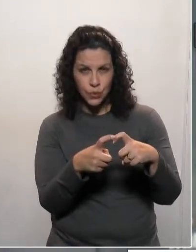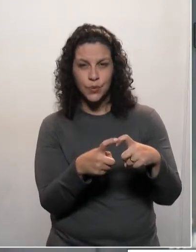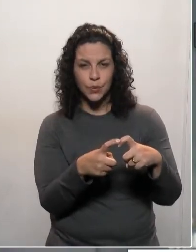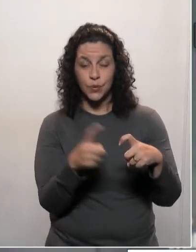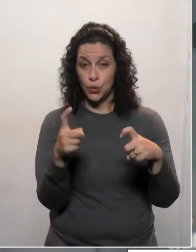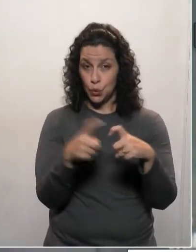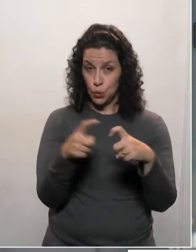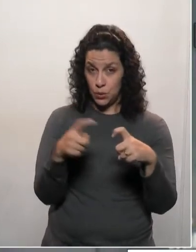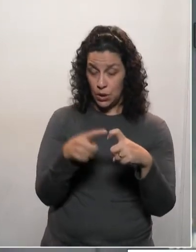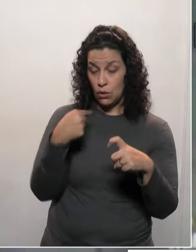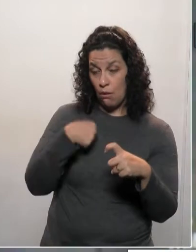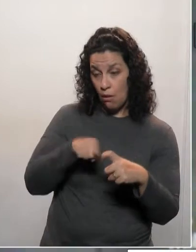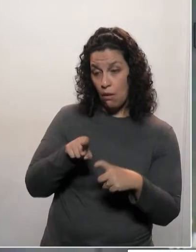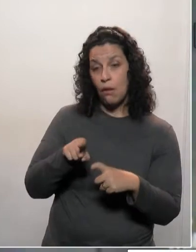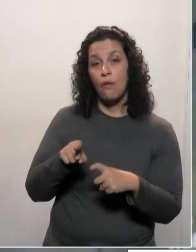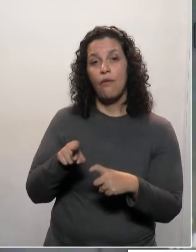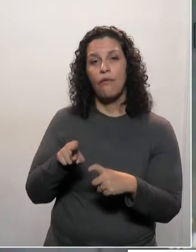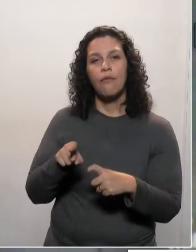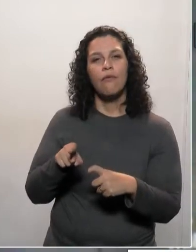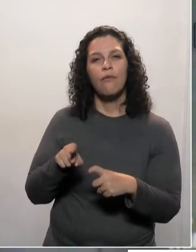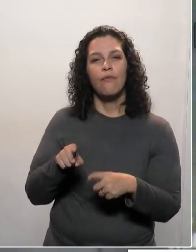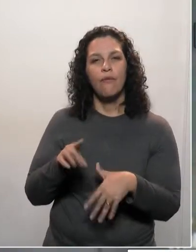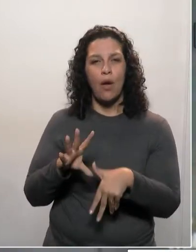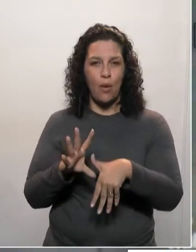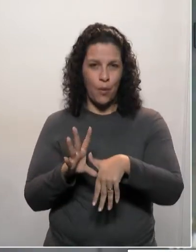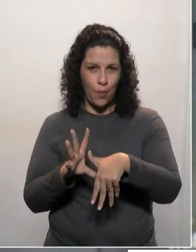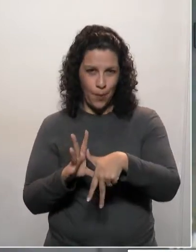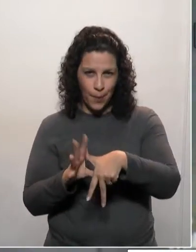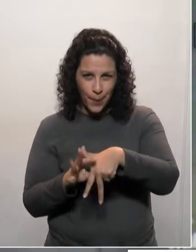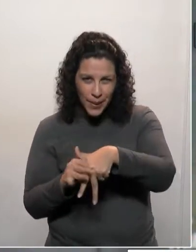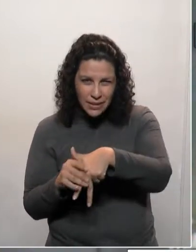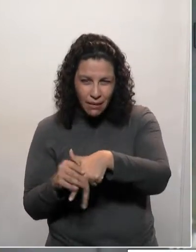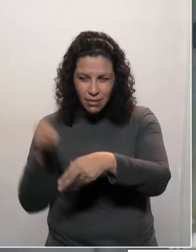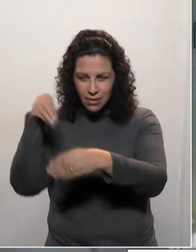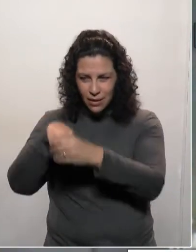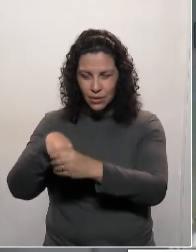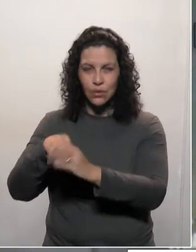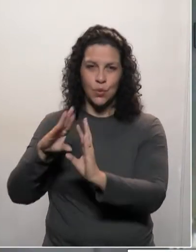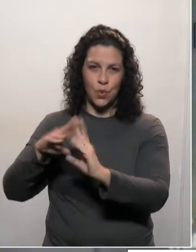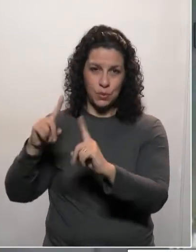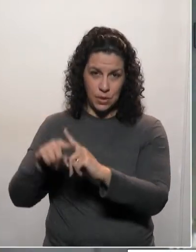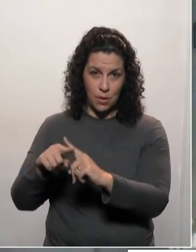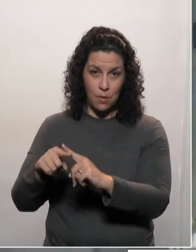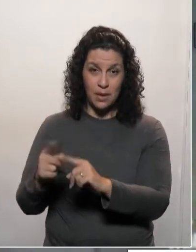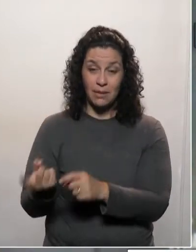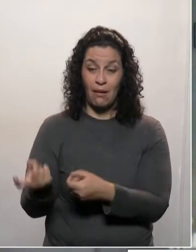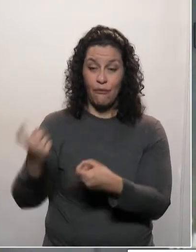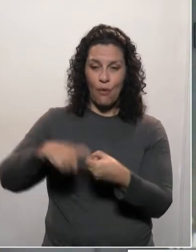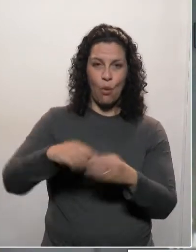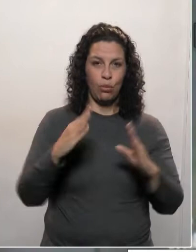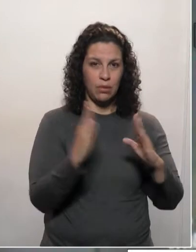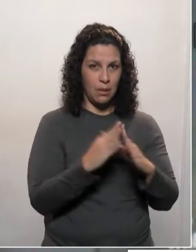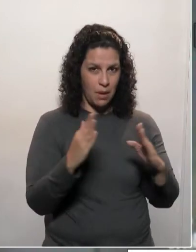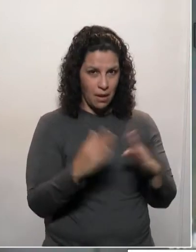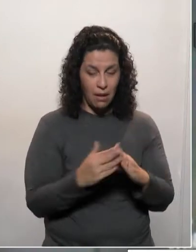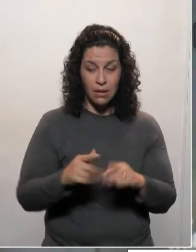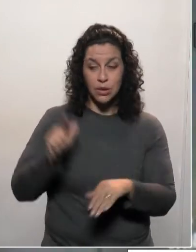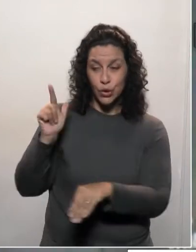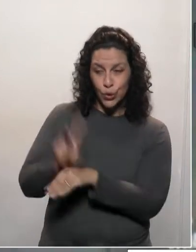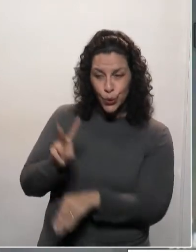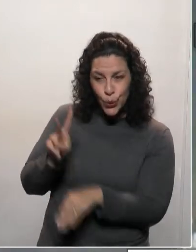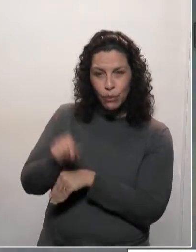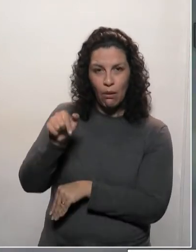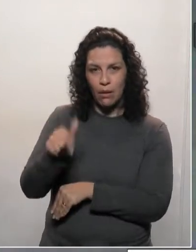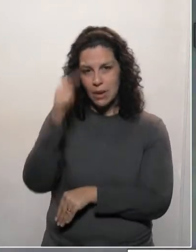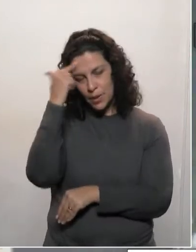leva o paciente para o hospital, mas quem traz do hospital para casa ou tira o paciente do hospital